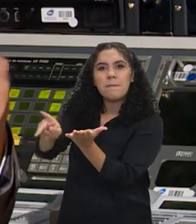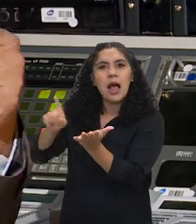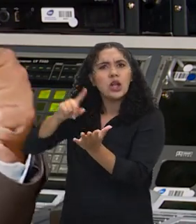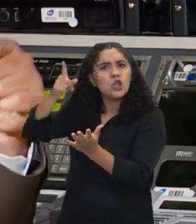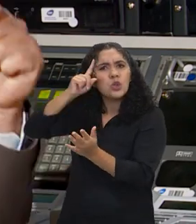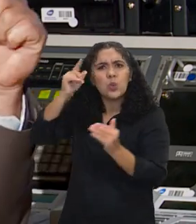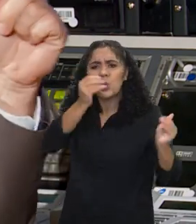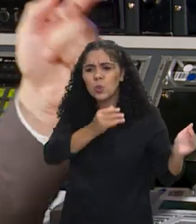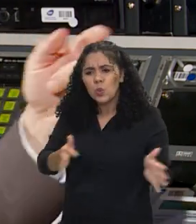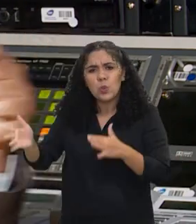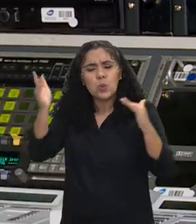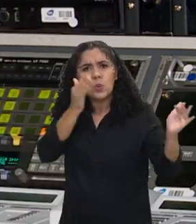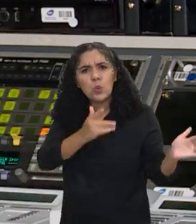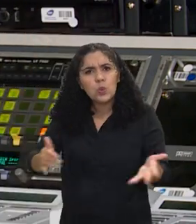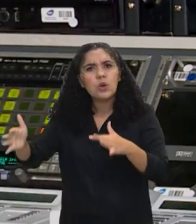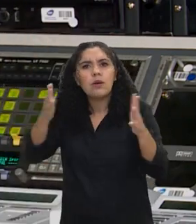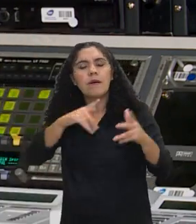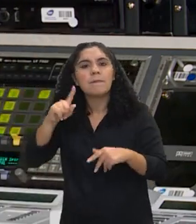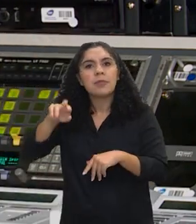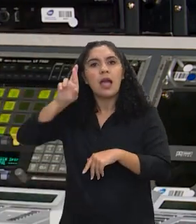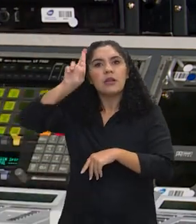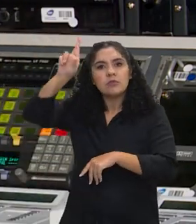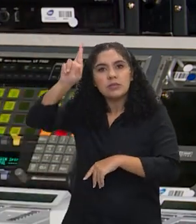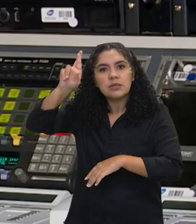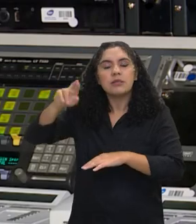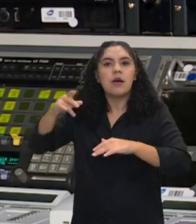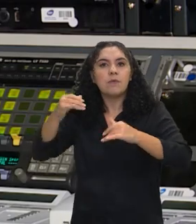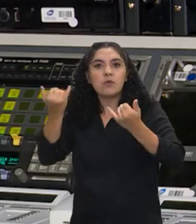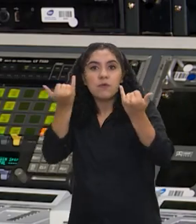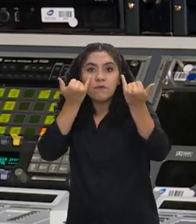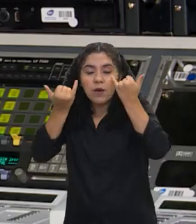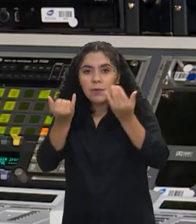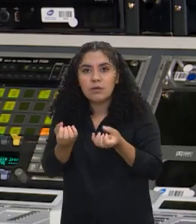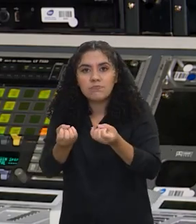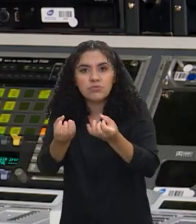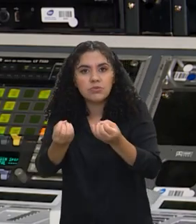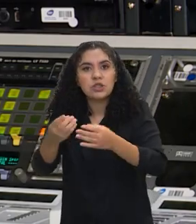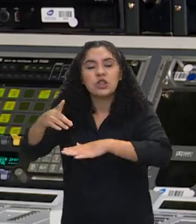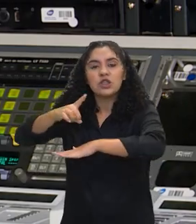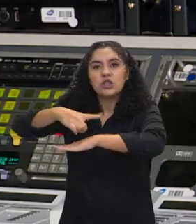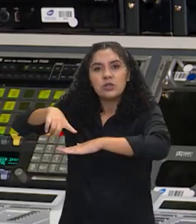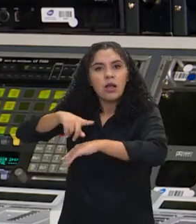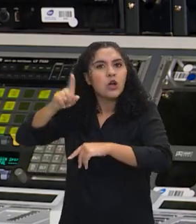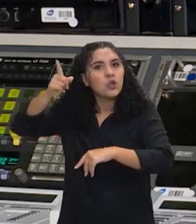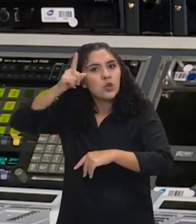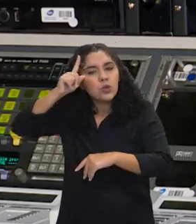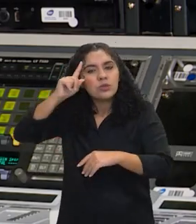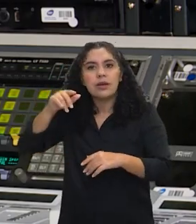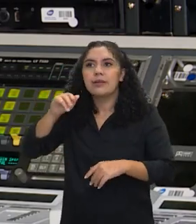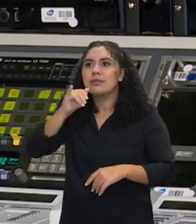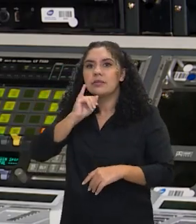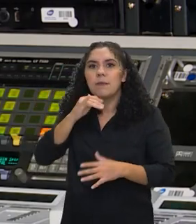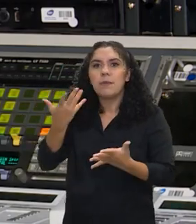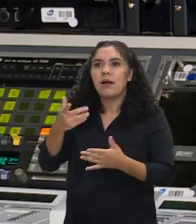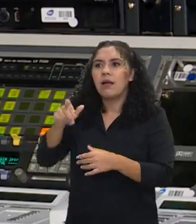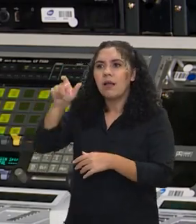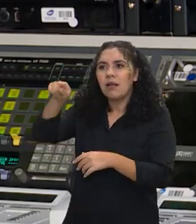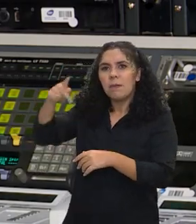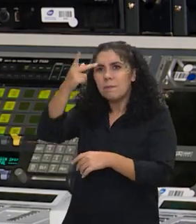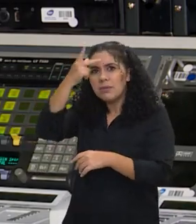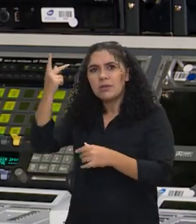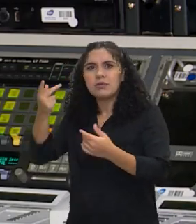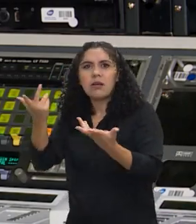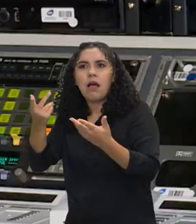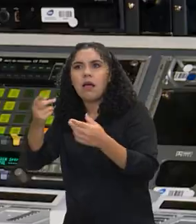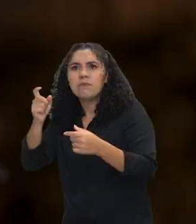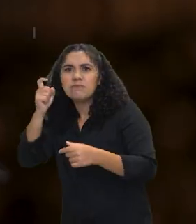dia. E quem faz isso é a área que cuida de mídias digitais, nós temos o ministro da SECOM tendo que dia a dia ir lá desmentir desinformação